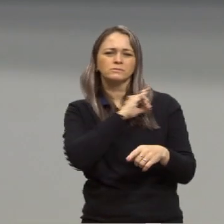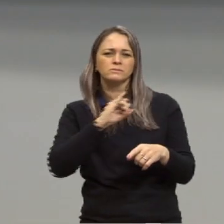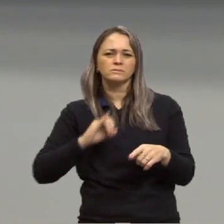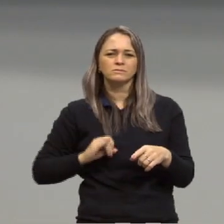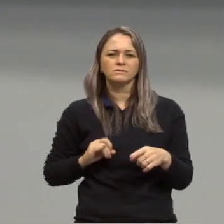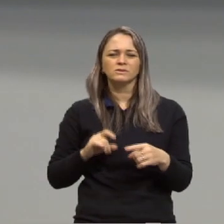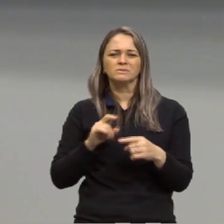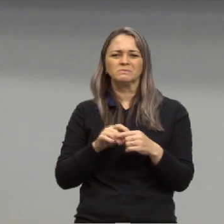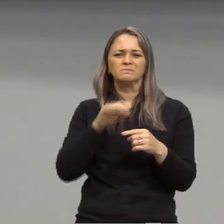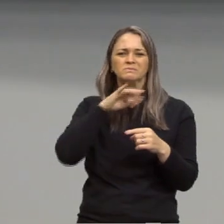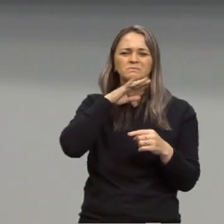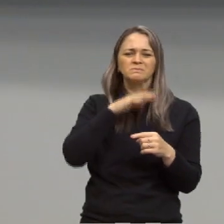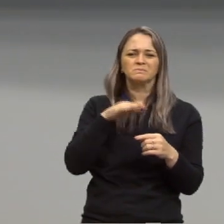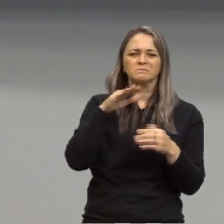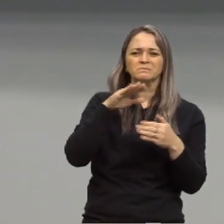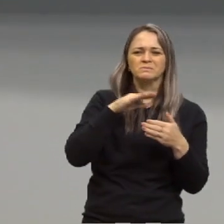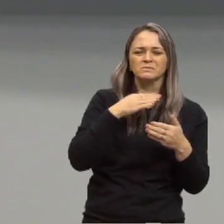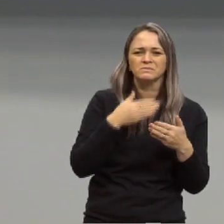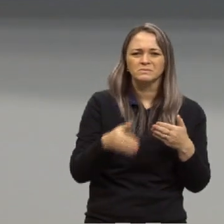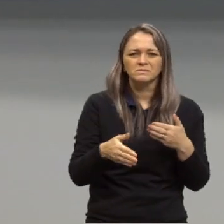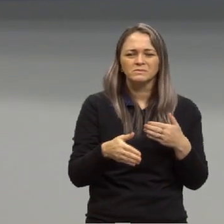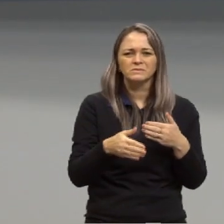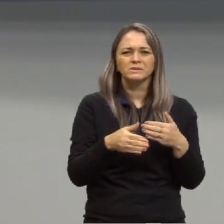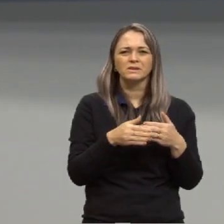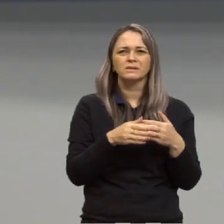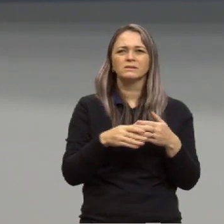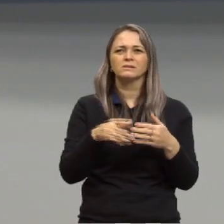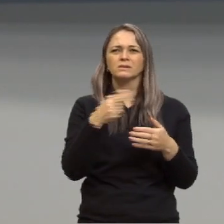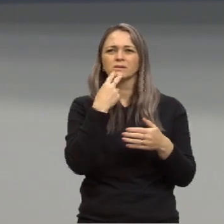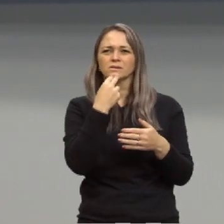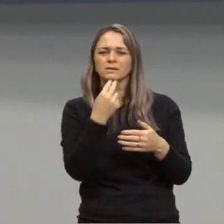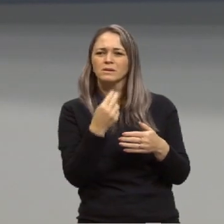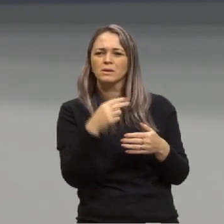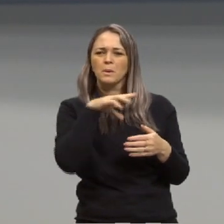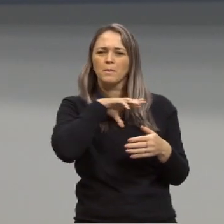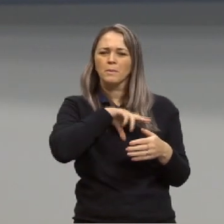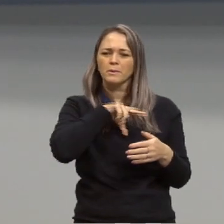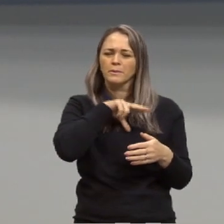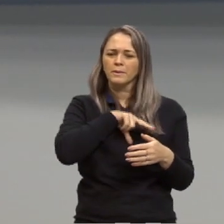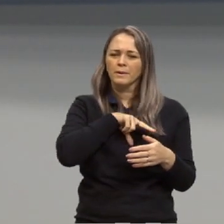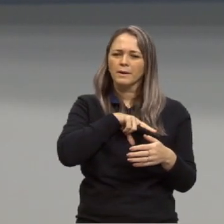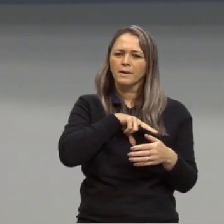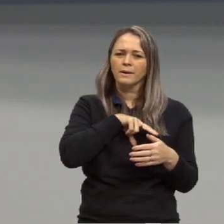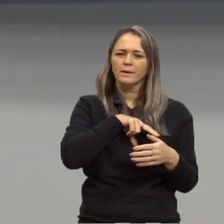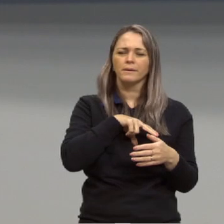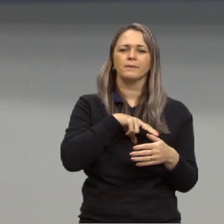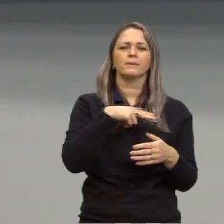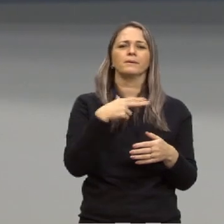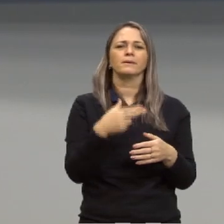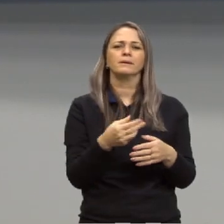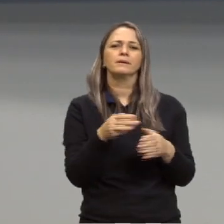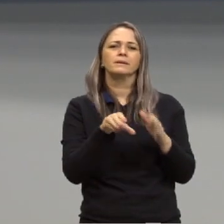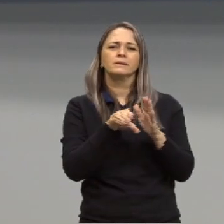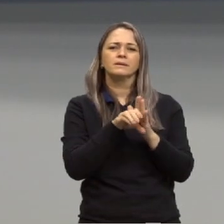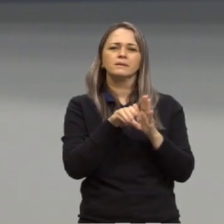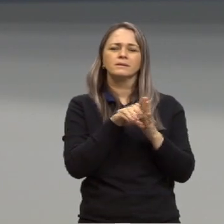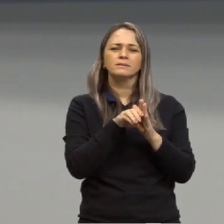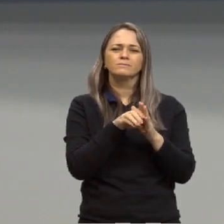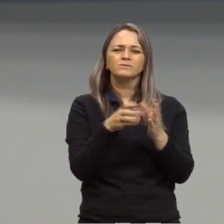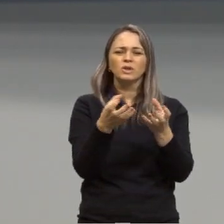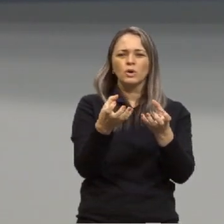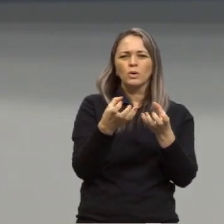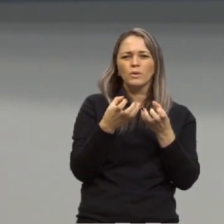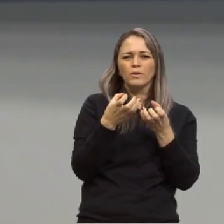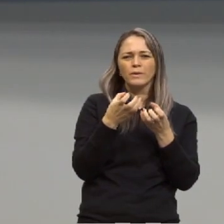falência do idioma falado em Portugal a gente sabe que isso não é verdade na letra C o desejo de